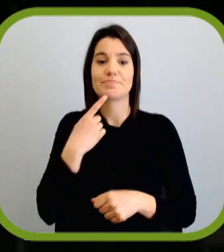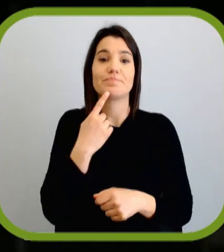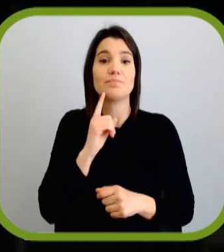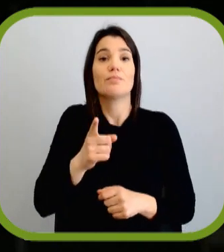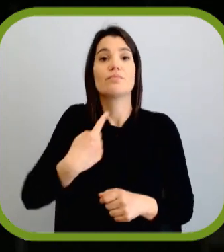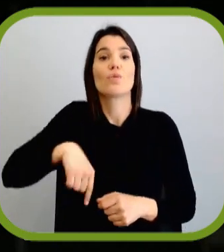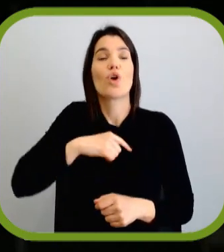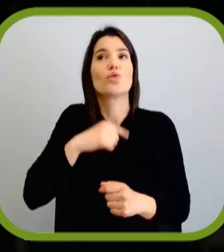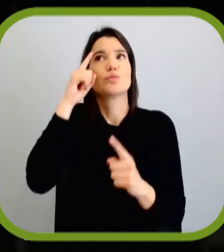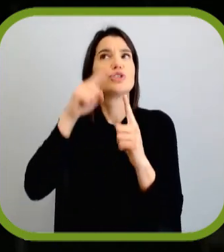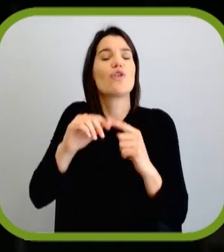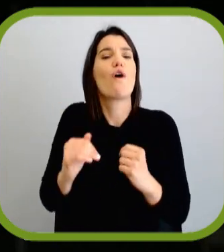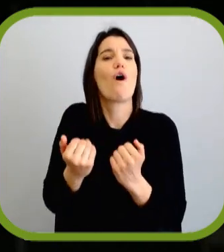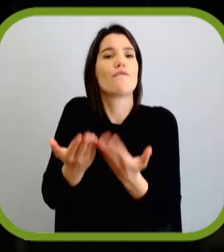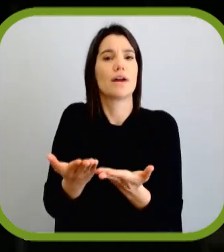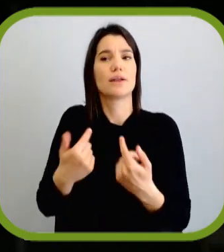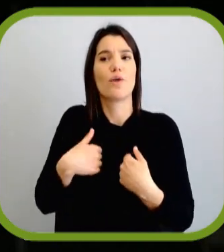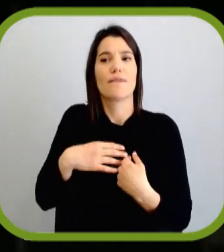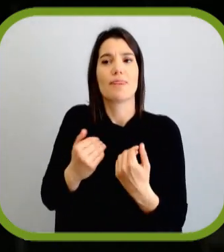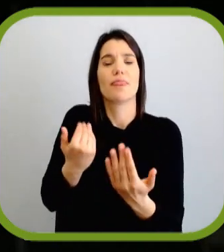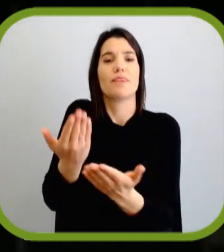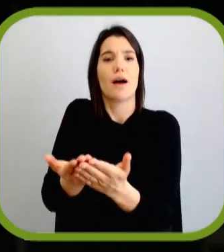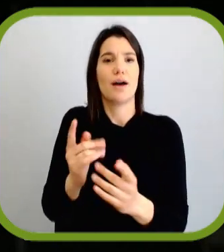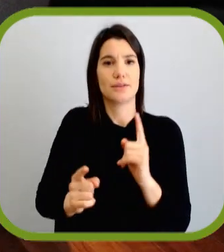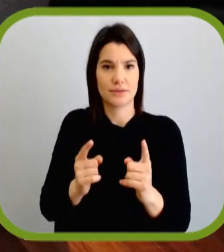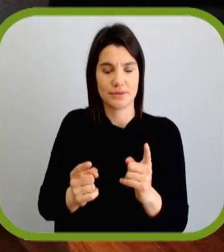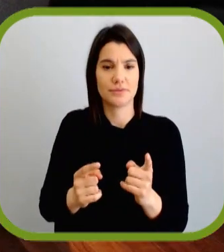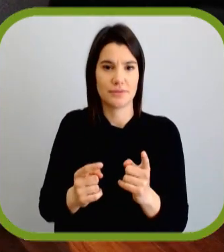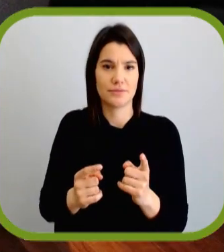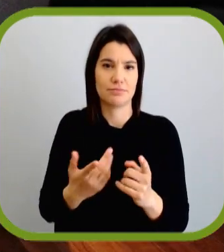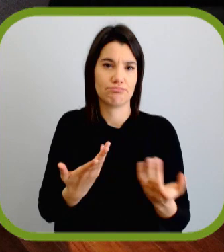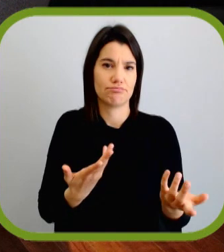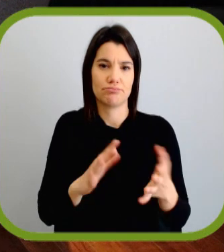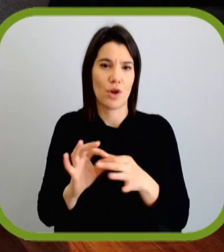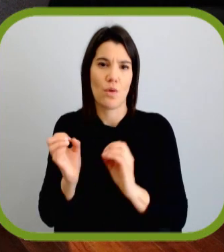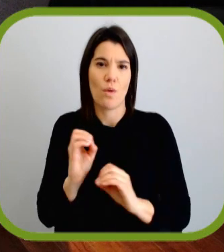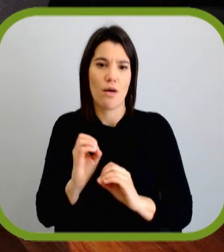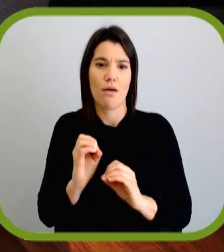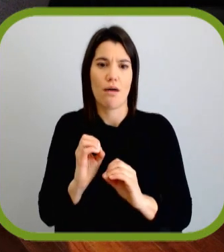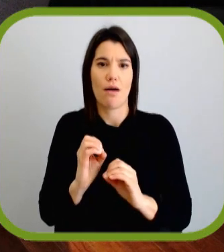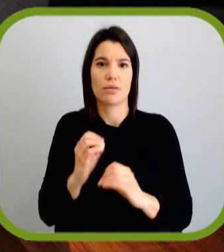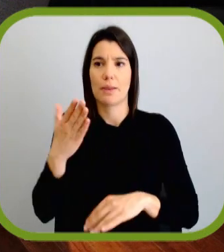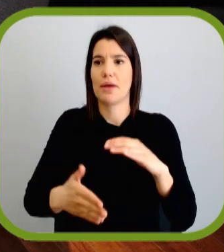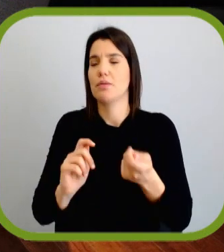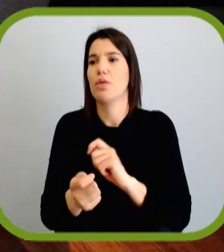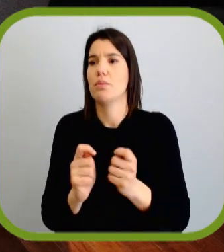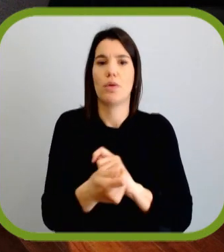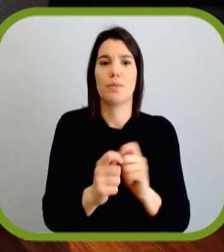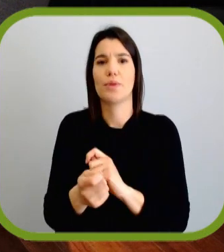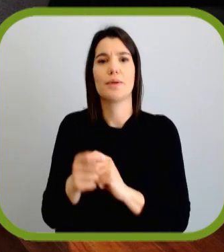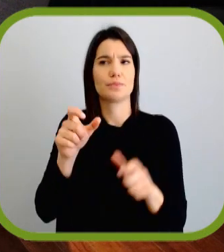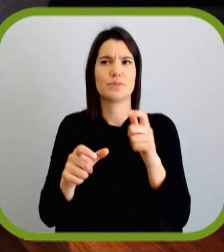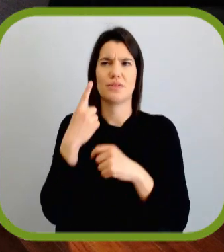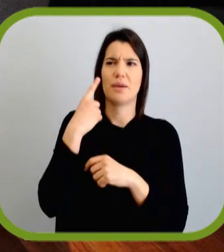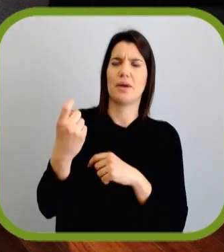qual é a nossa oferta, ou seja, o que é que nós temos para oferecer aos eleitores, porque não faz muito sentido mudar a oferta, no